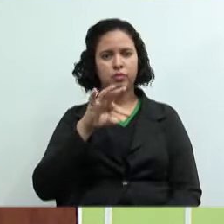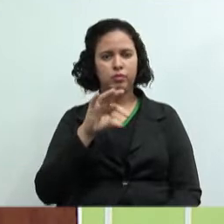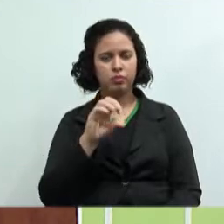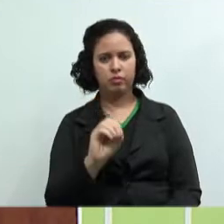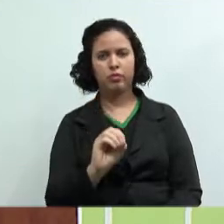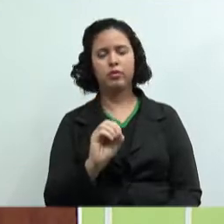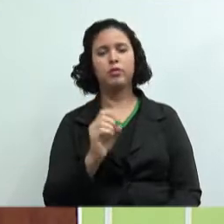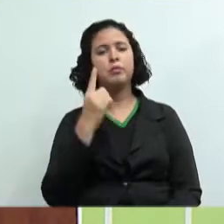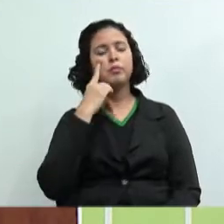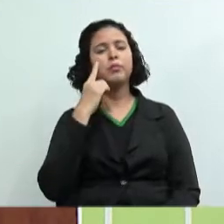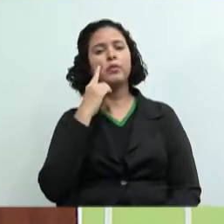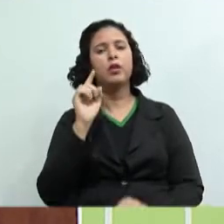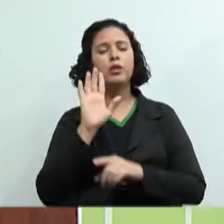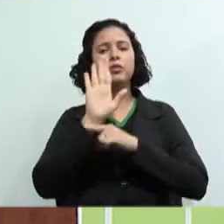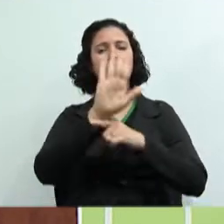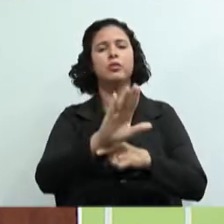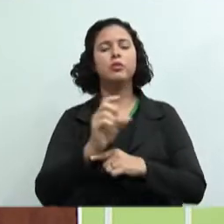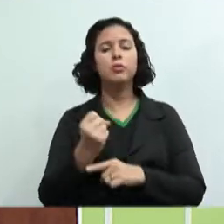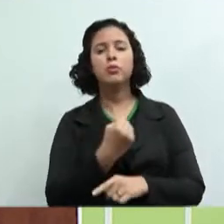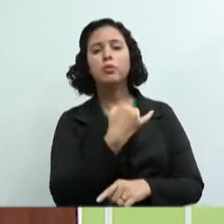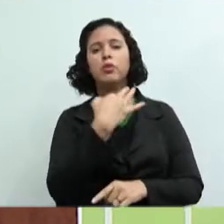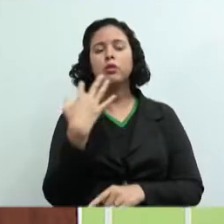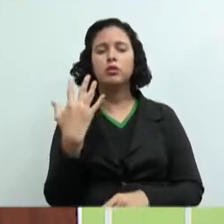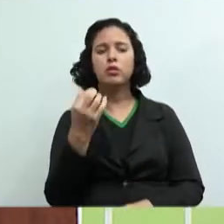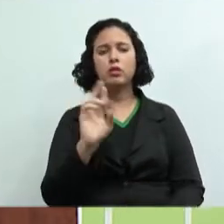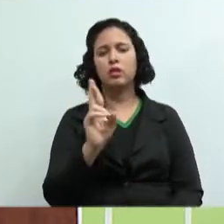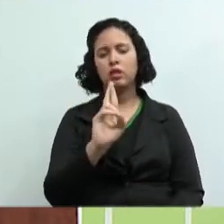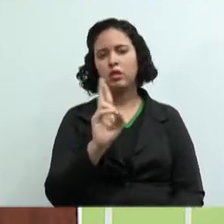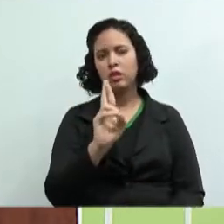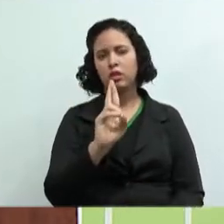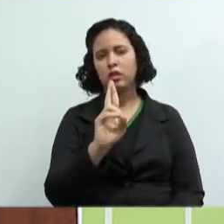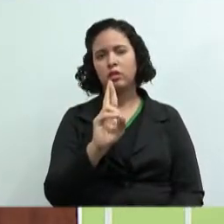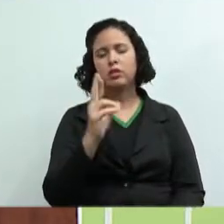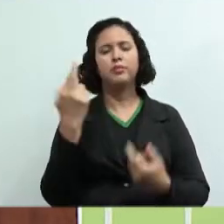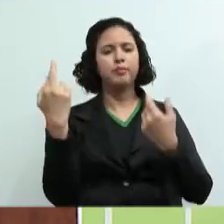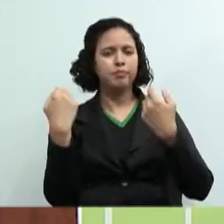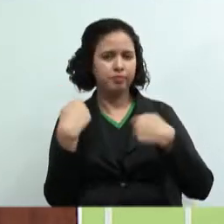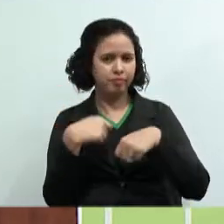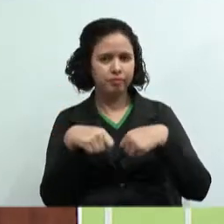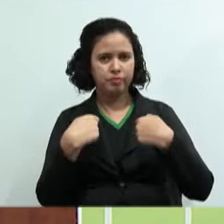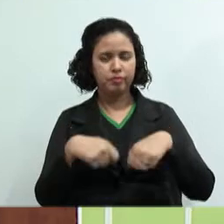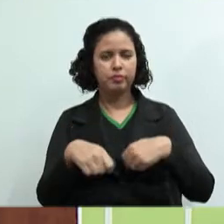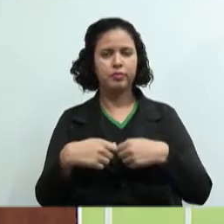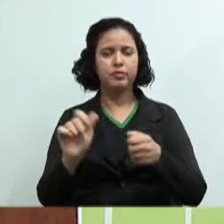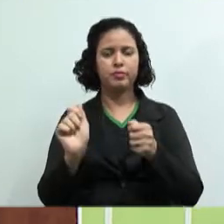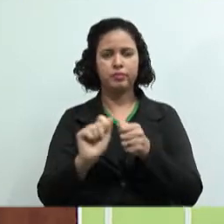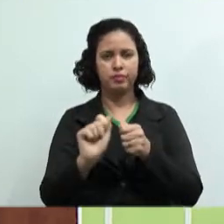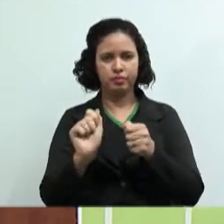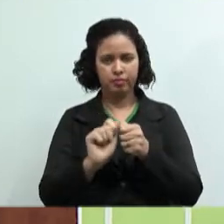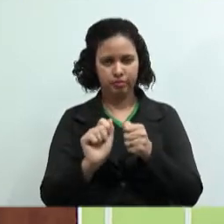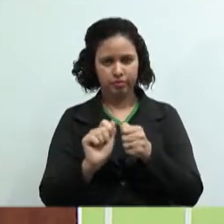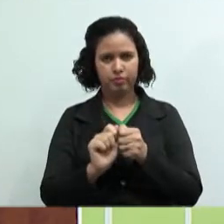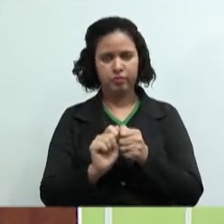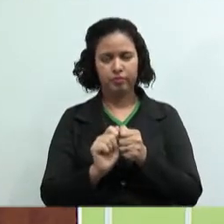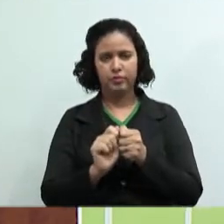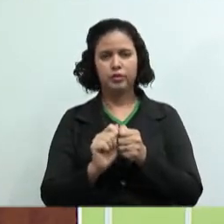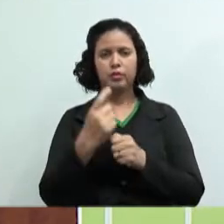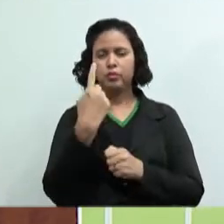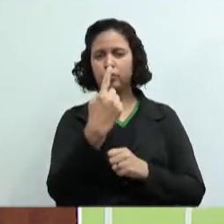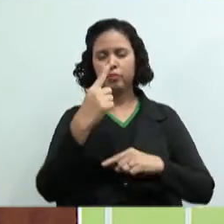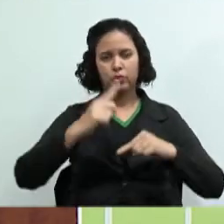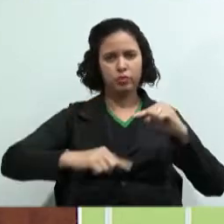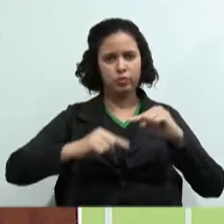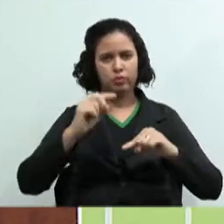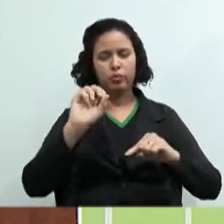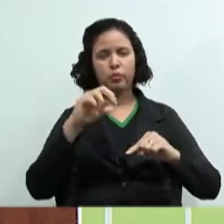definição do quê? De quanto, de qual gasto necessário para a produção de um produto